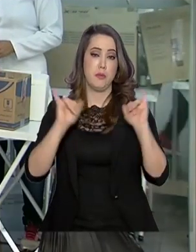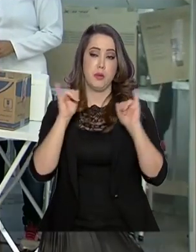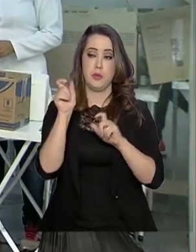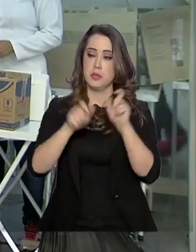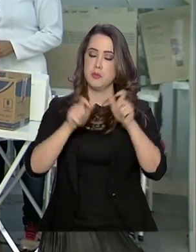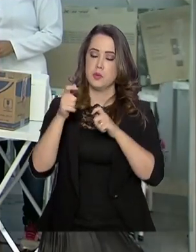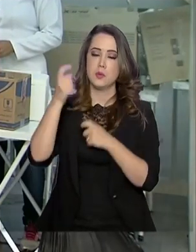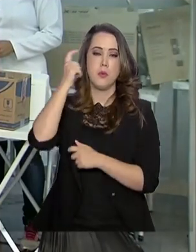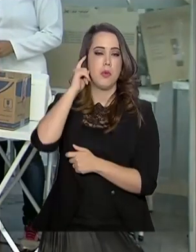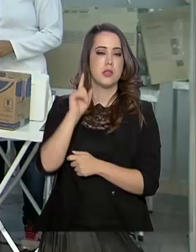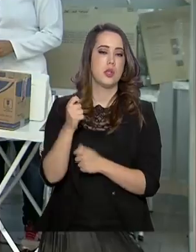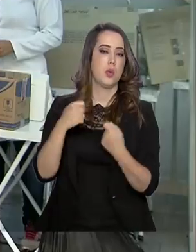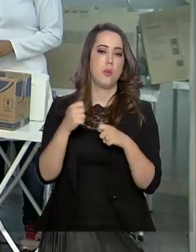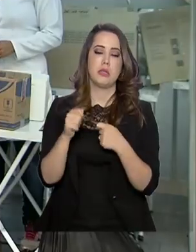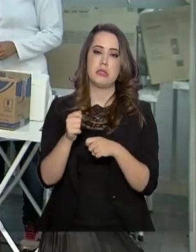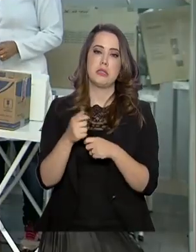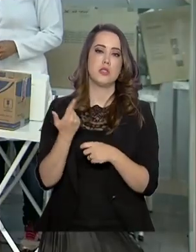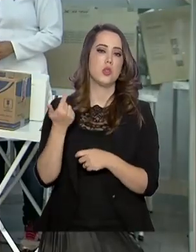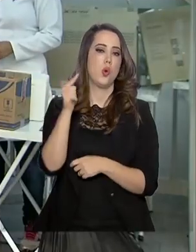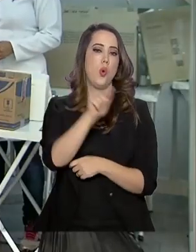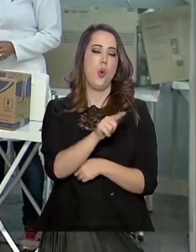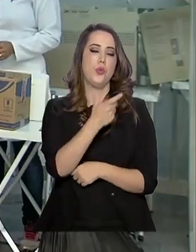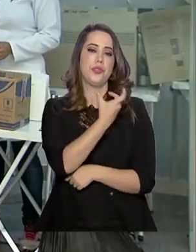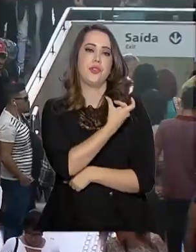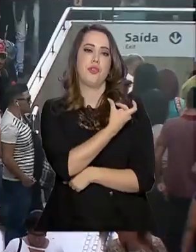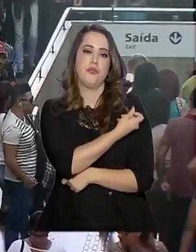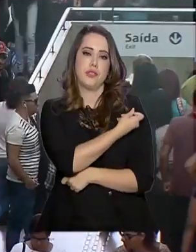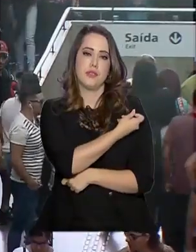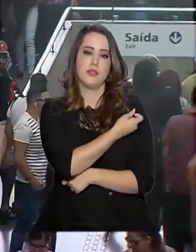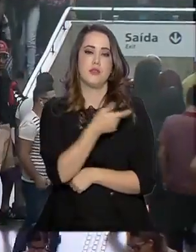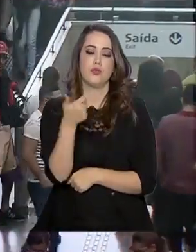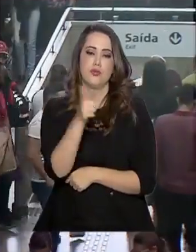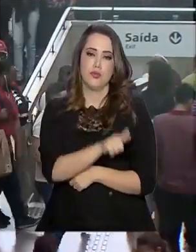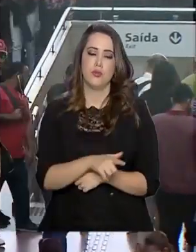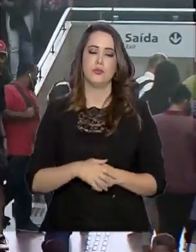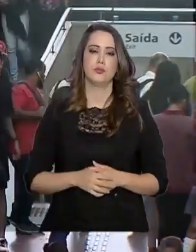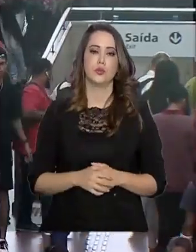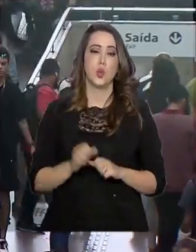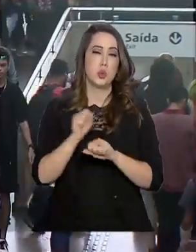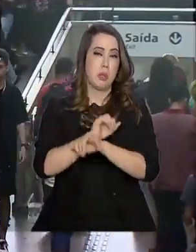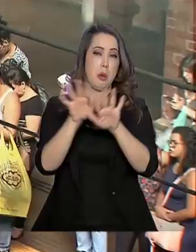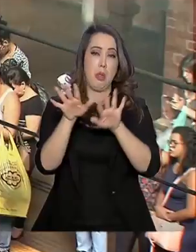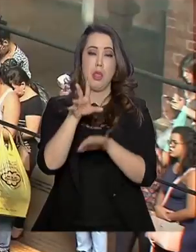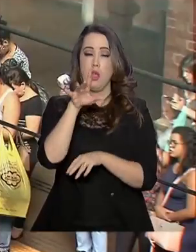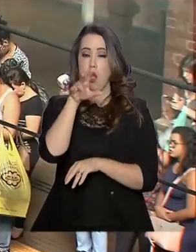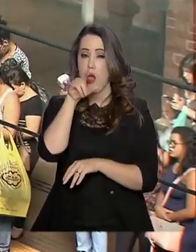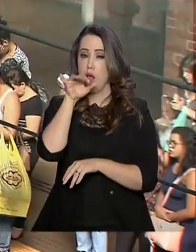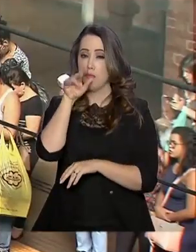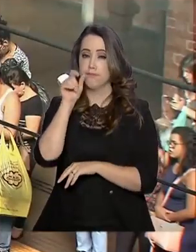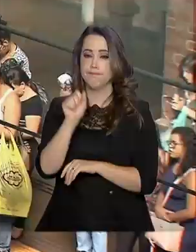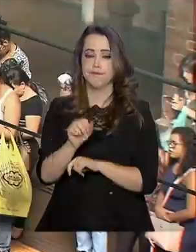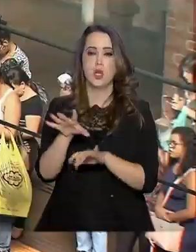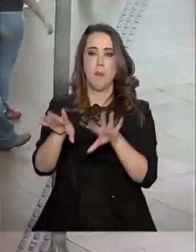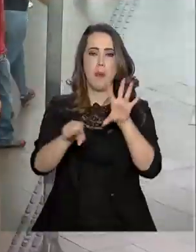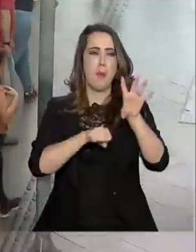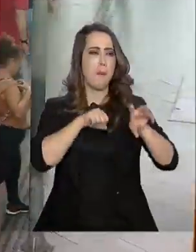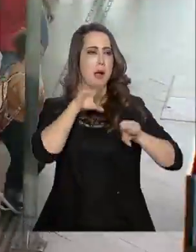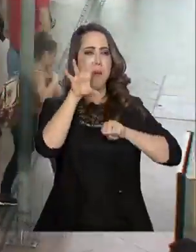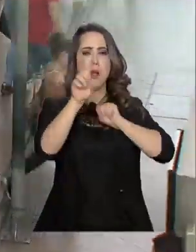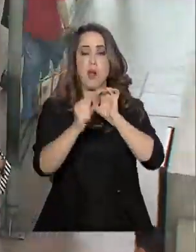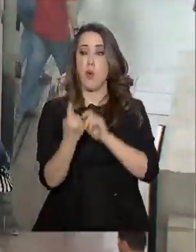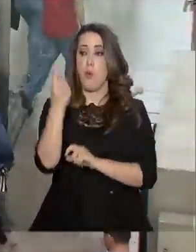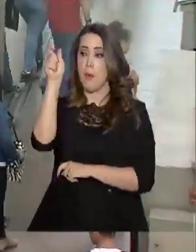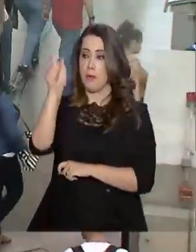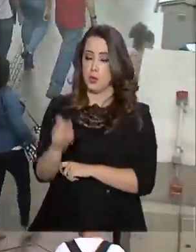gente pensa que não precisa tomar mais uma picadinha. O sarampo se espalha pelo ar e é altamente contagioso. Uma